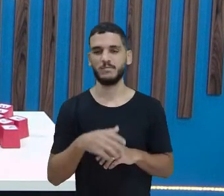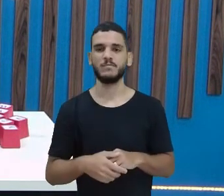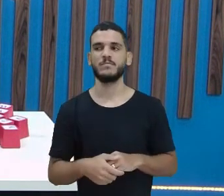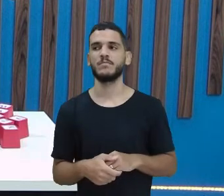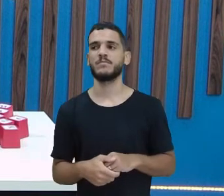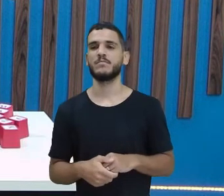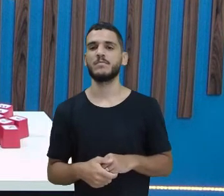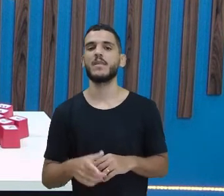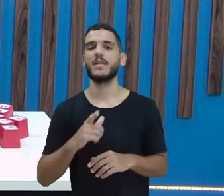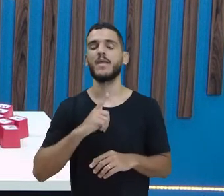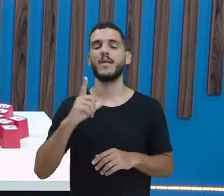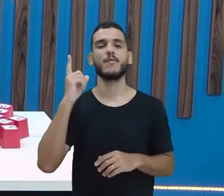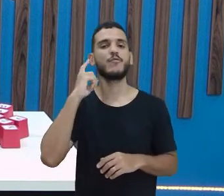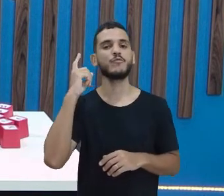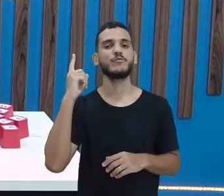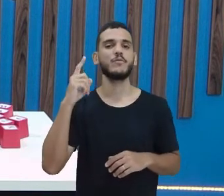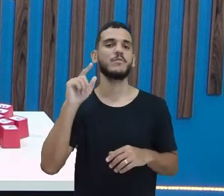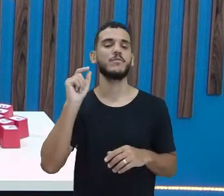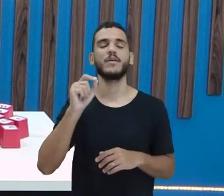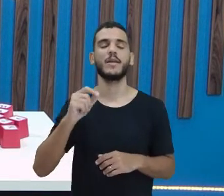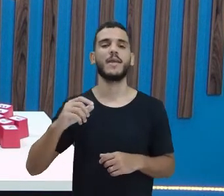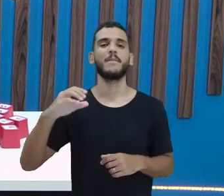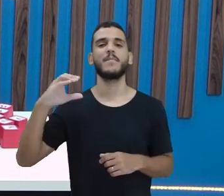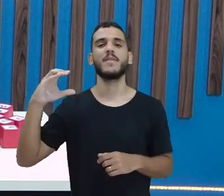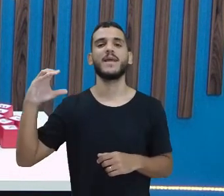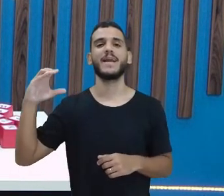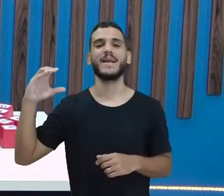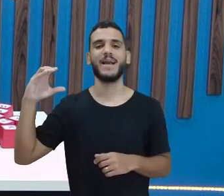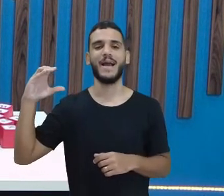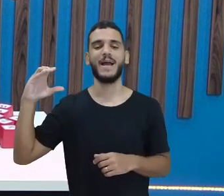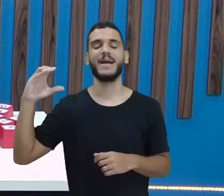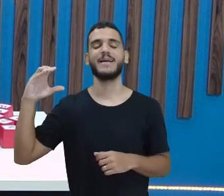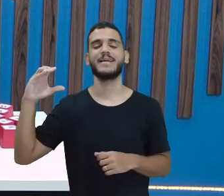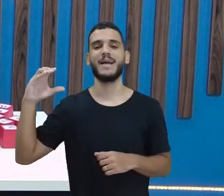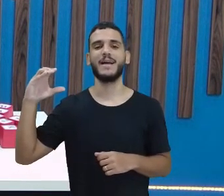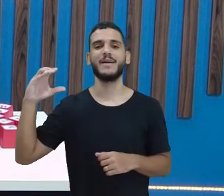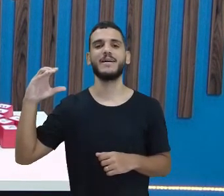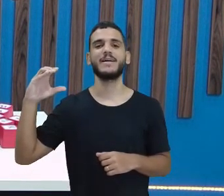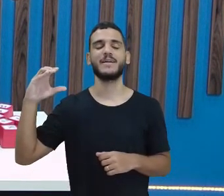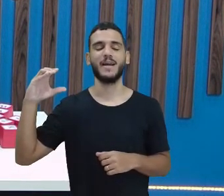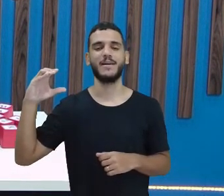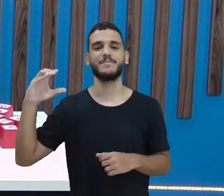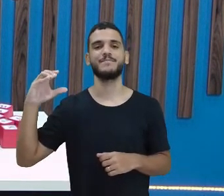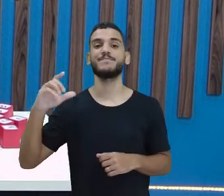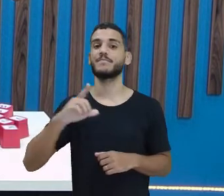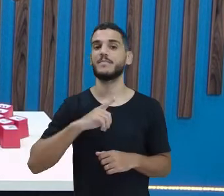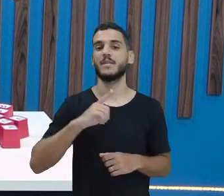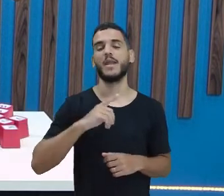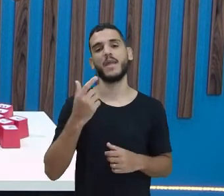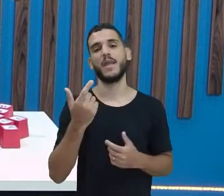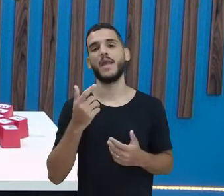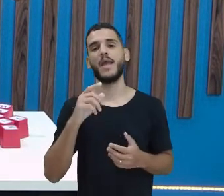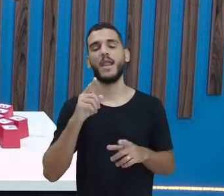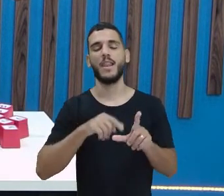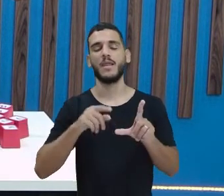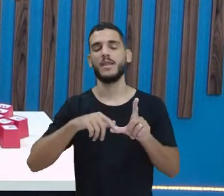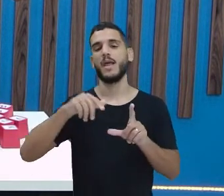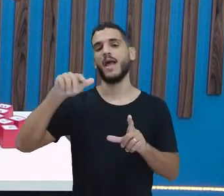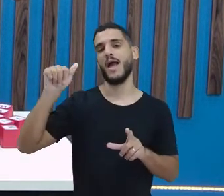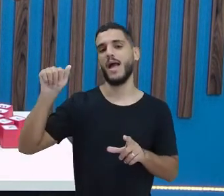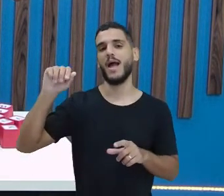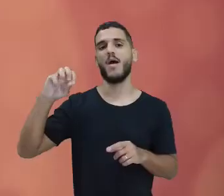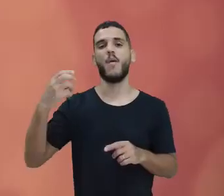Ela tem som de Cá, quando ela está seguida de A e de O. Então ela tem esse som,